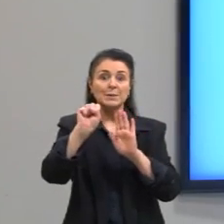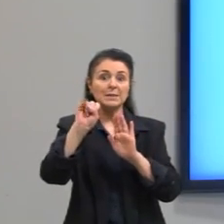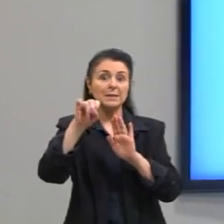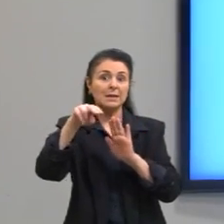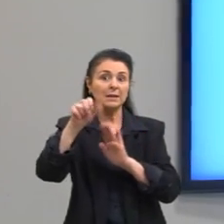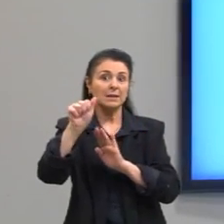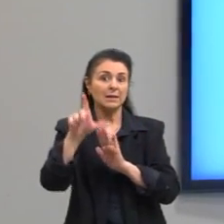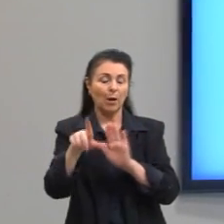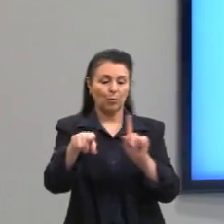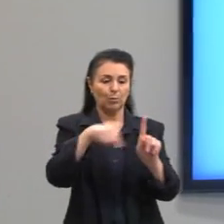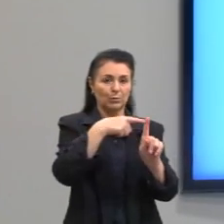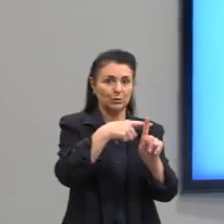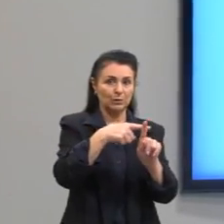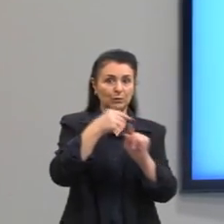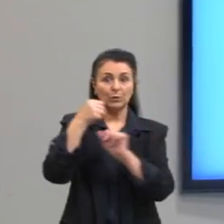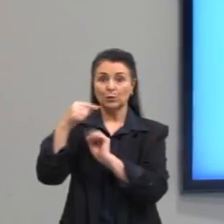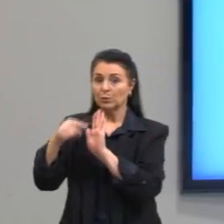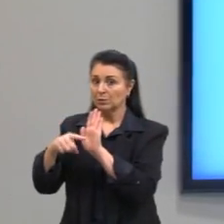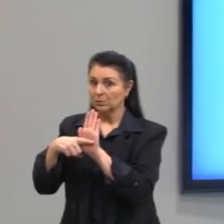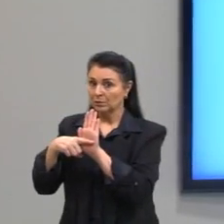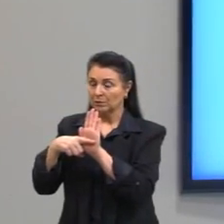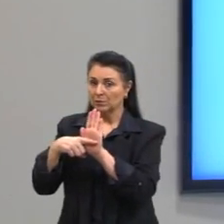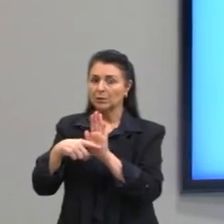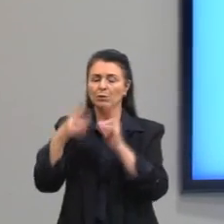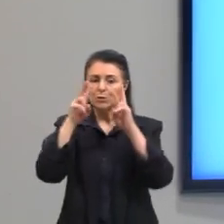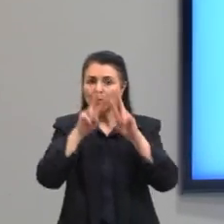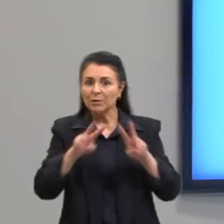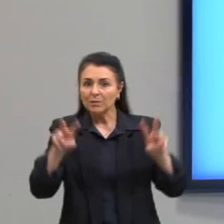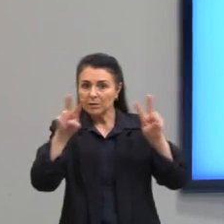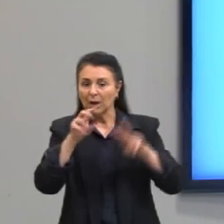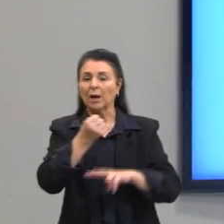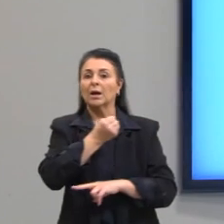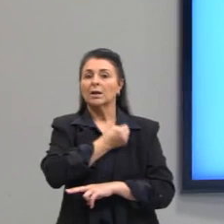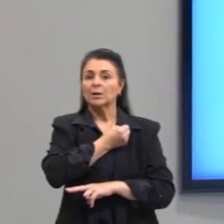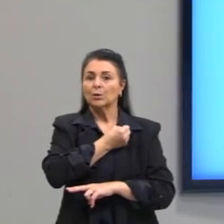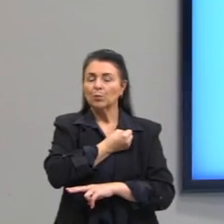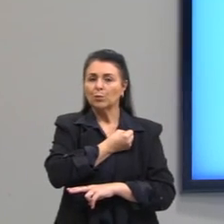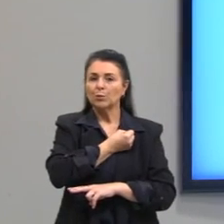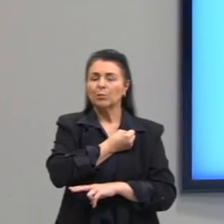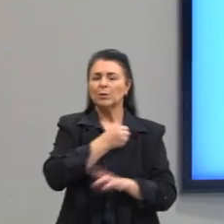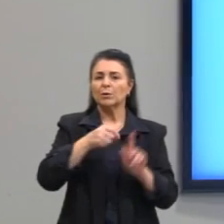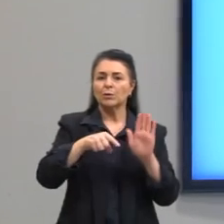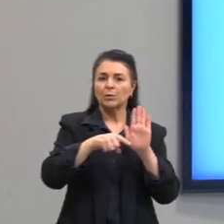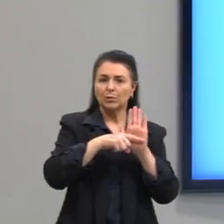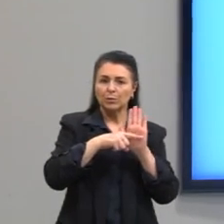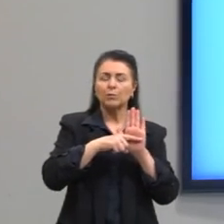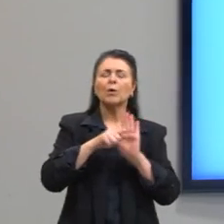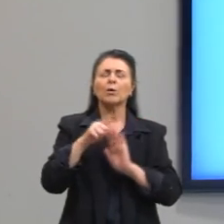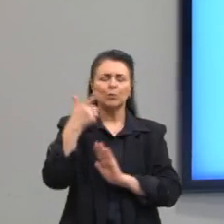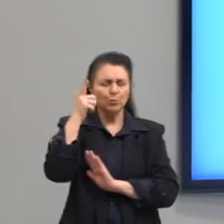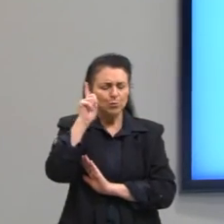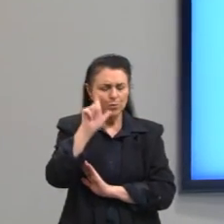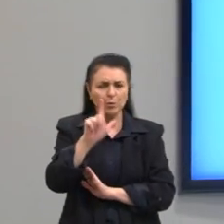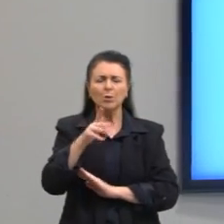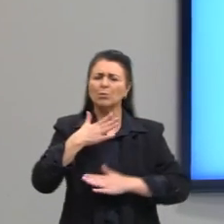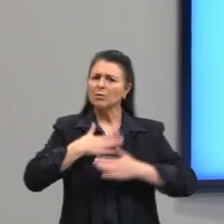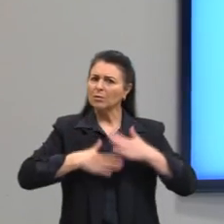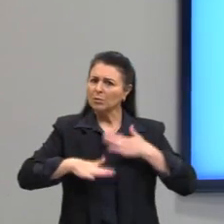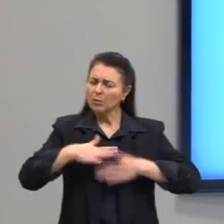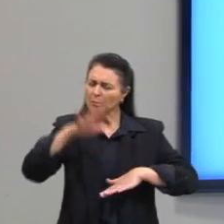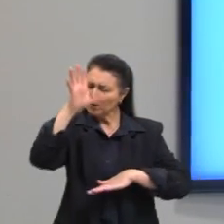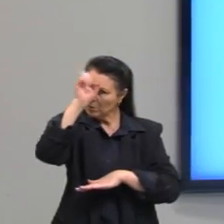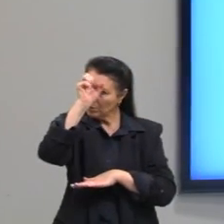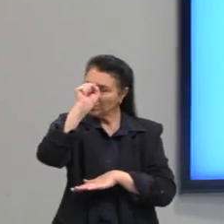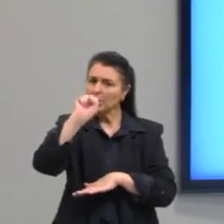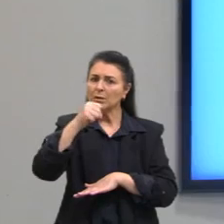no nosso dia a dia, a gente consegue, então, visualizar que os números negativos não são bicho papão, e a consegue tranquilamente aprender, então,